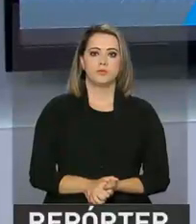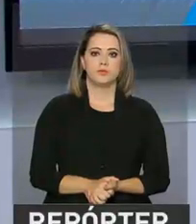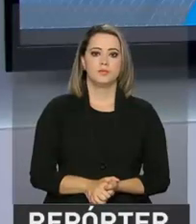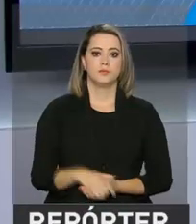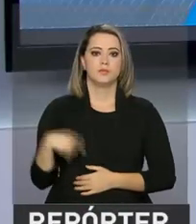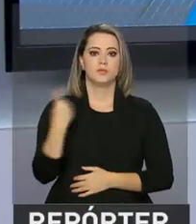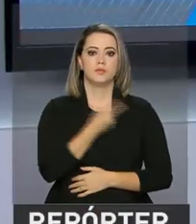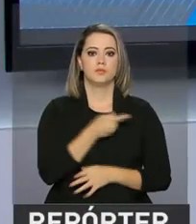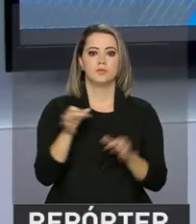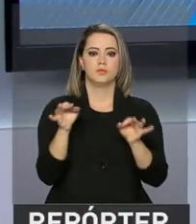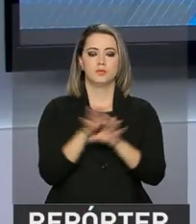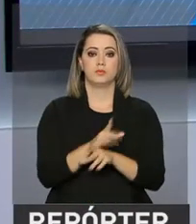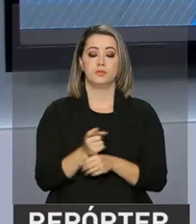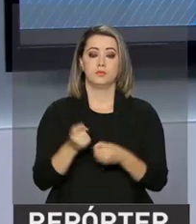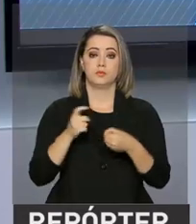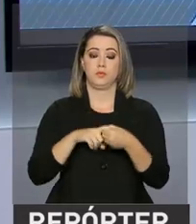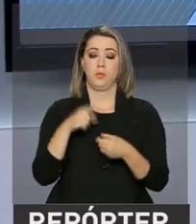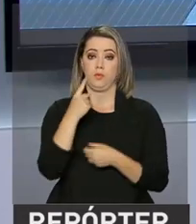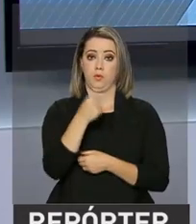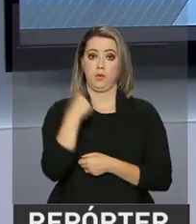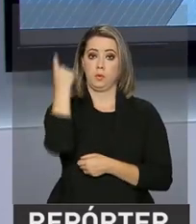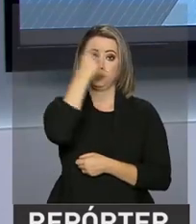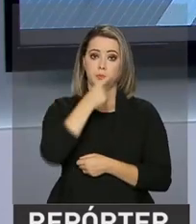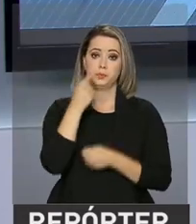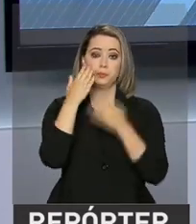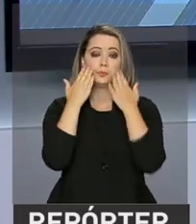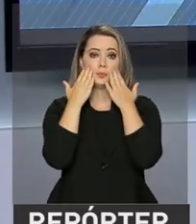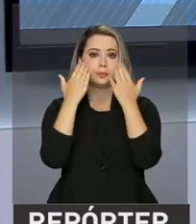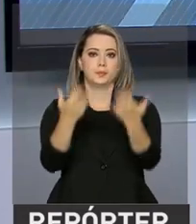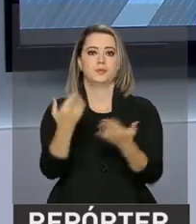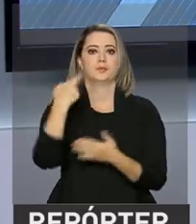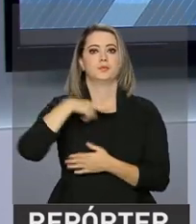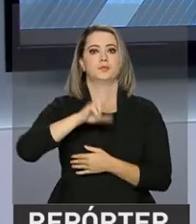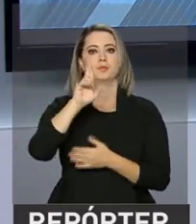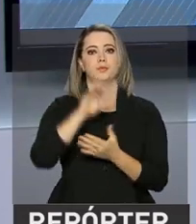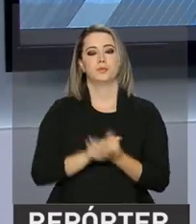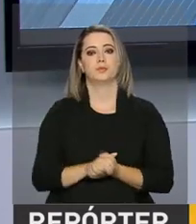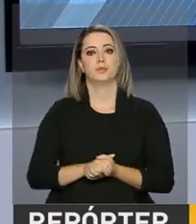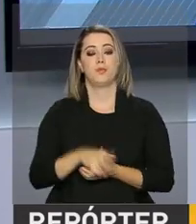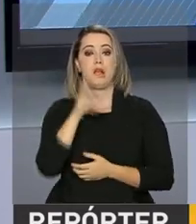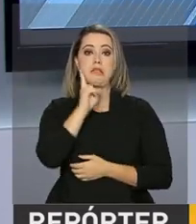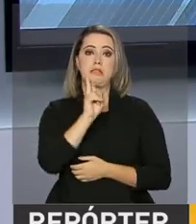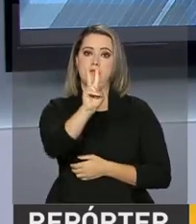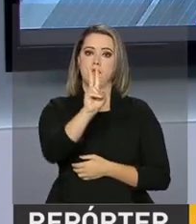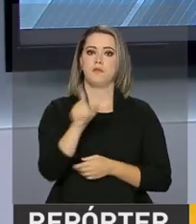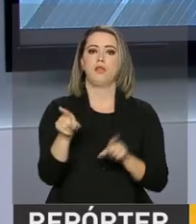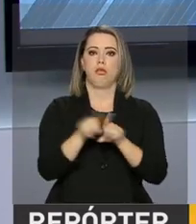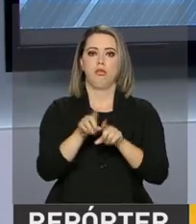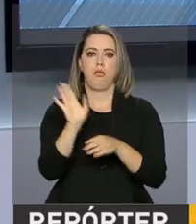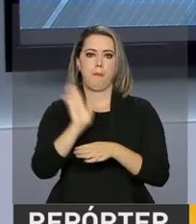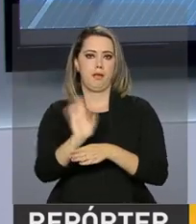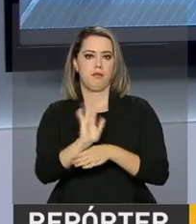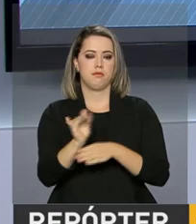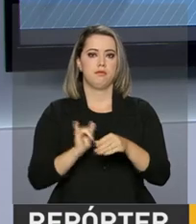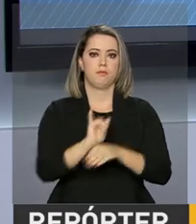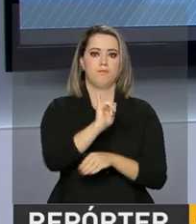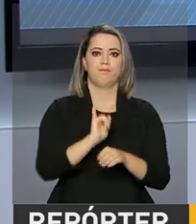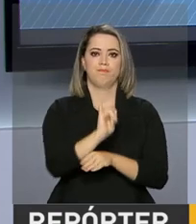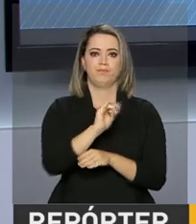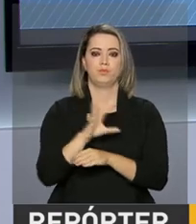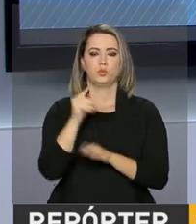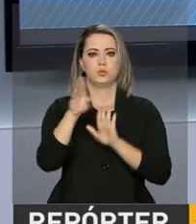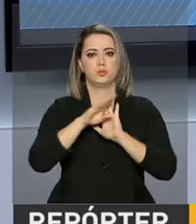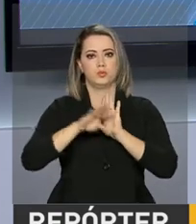Nós ficamos por aqui e voltaremos em uma hora na próxima edição do Repórter NBR. Você pode rever as reportagens no YouTube